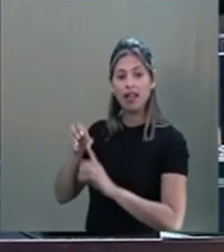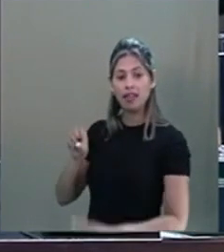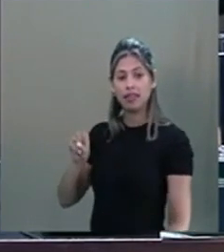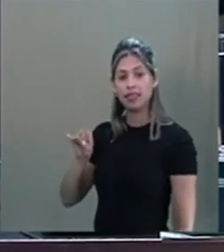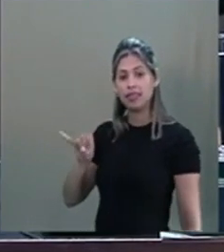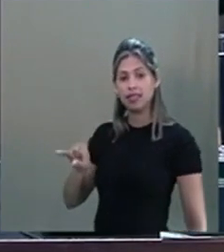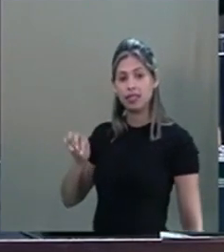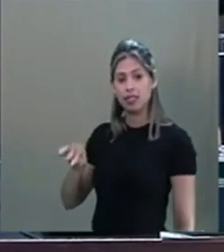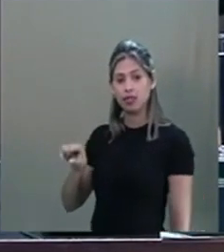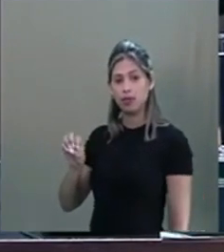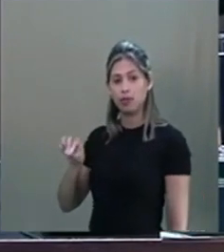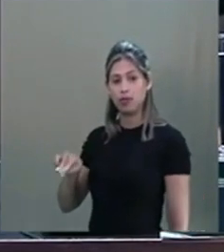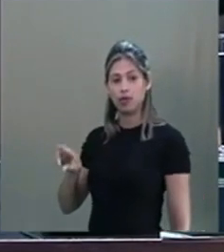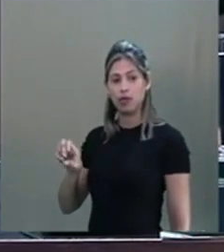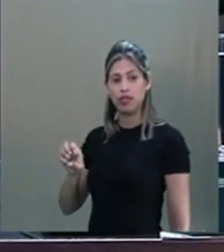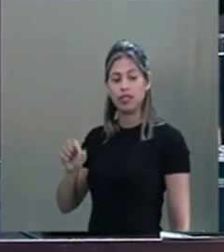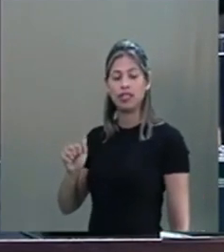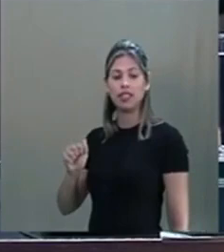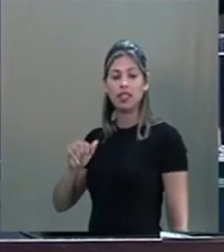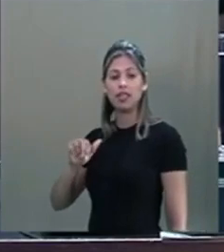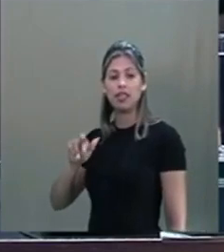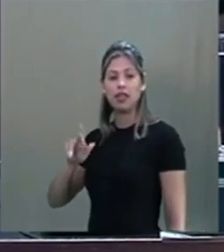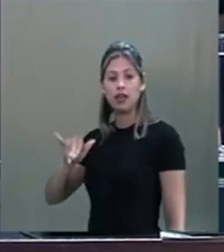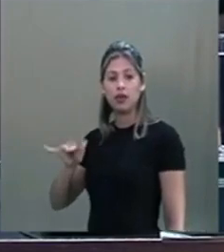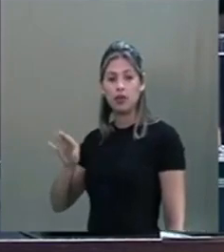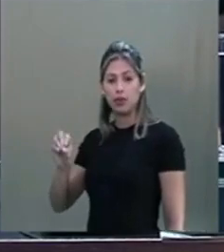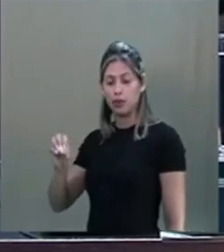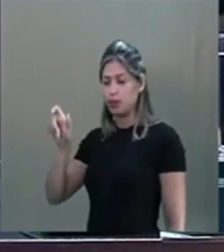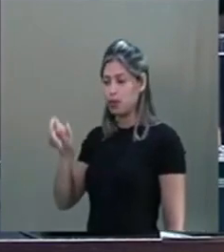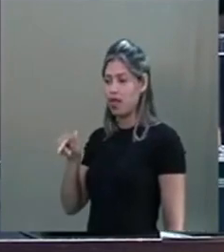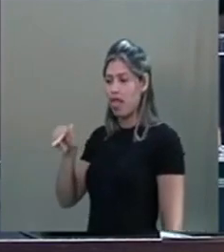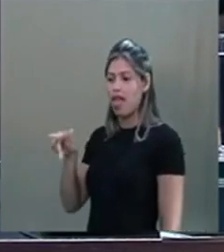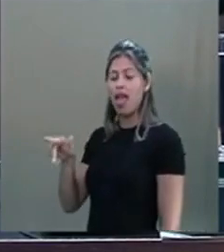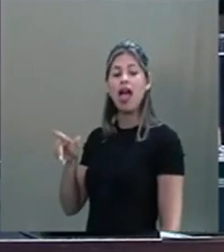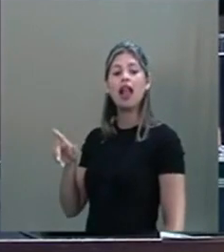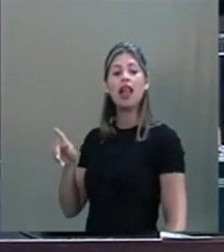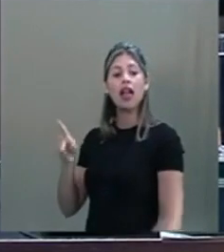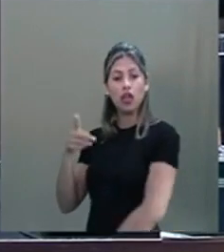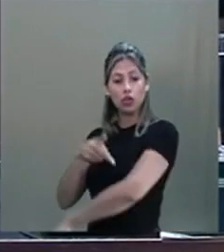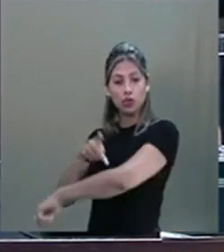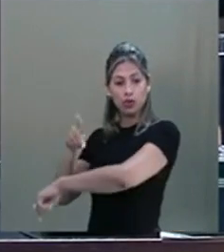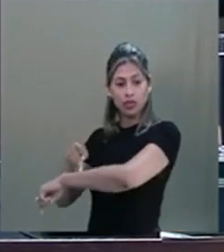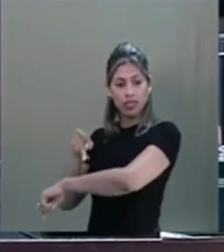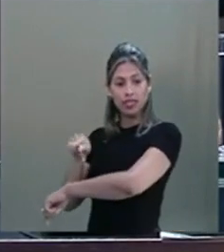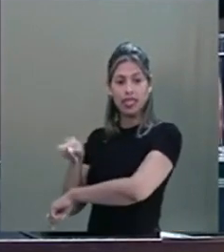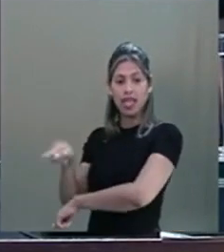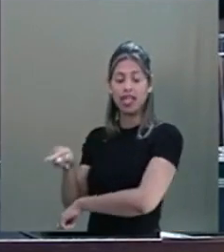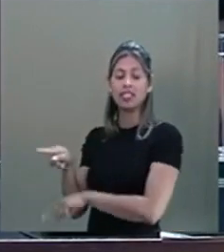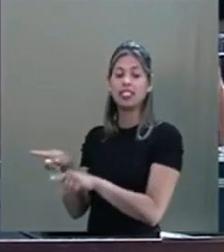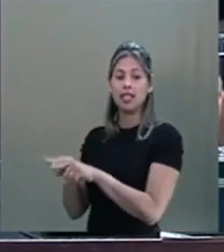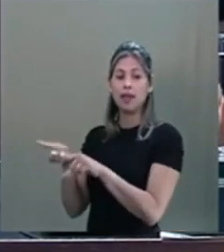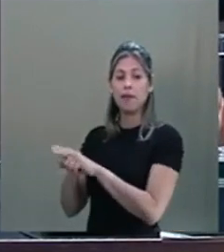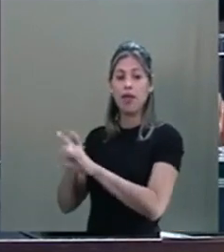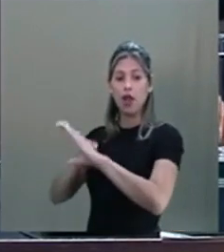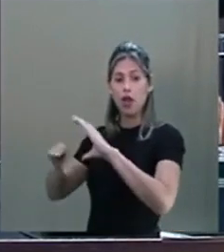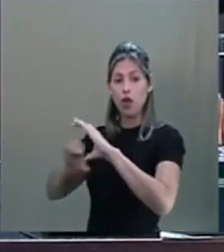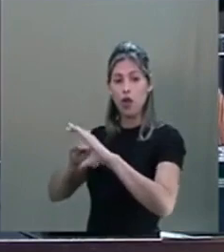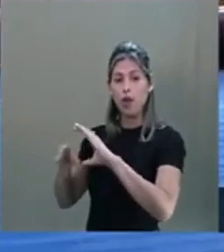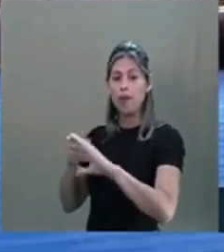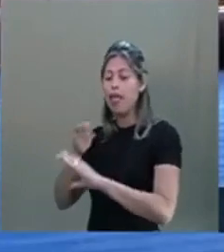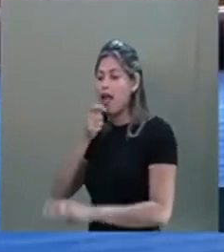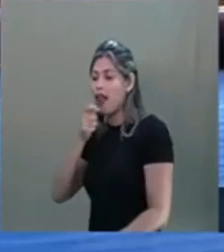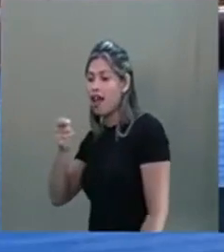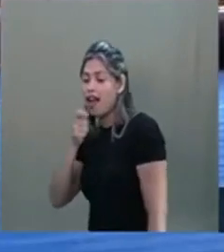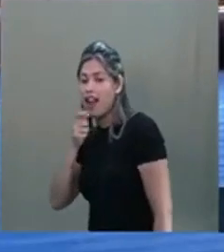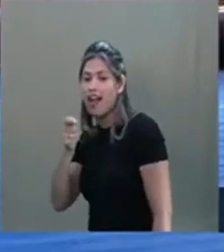Arrojo, docente e facilitadora em Constelação Familiar. Ela que também é comunicadora de rádio e